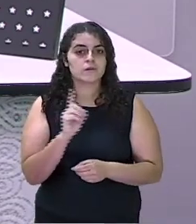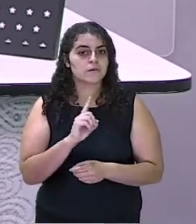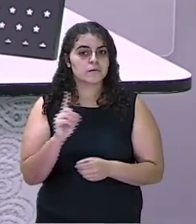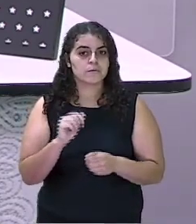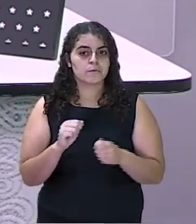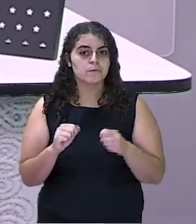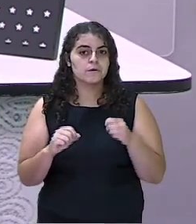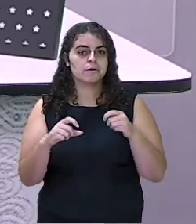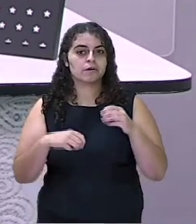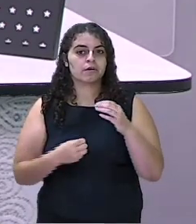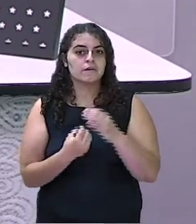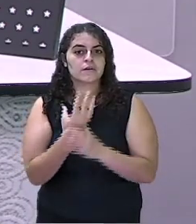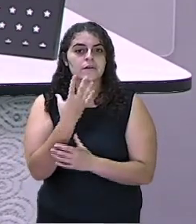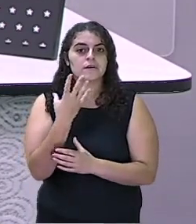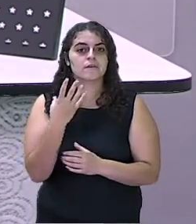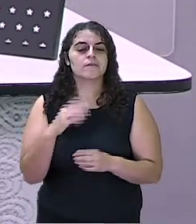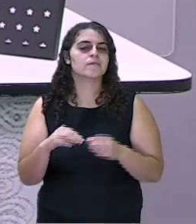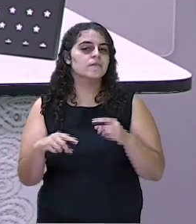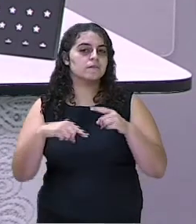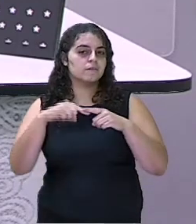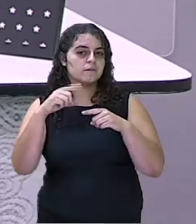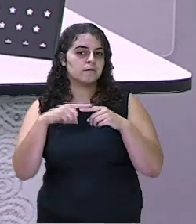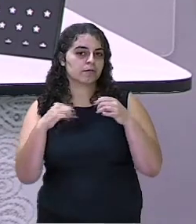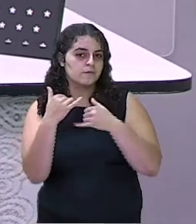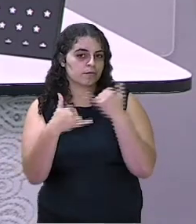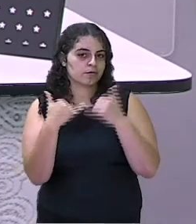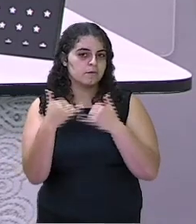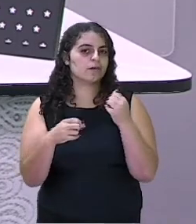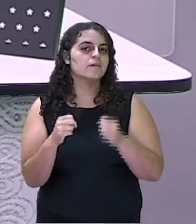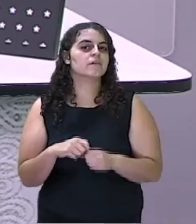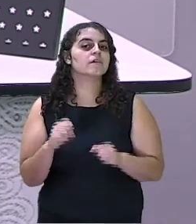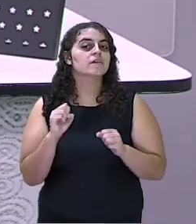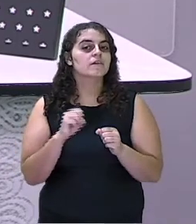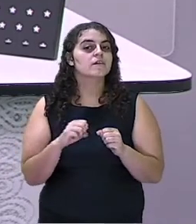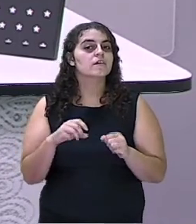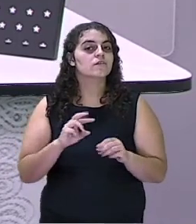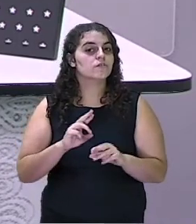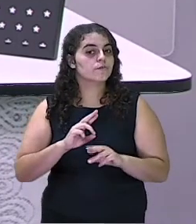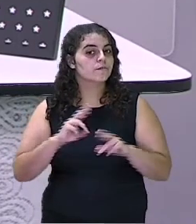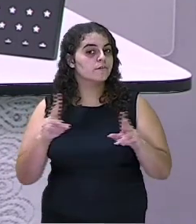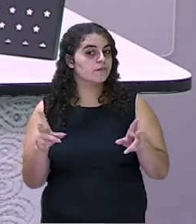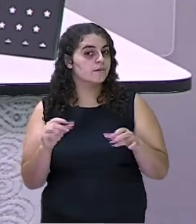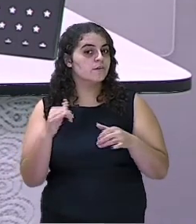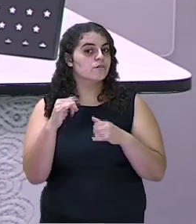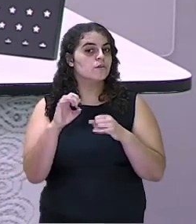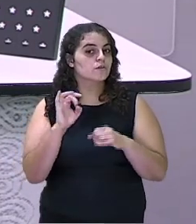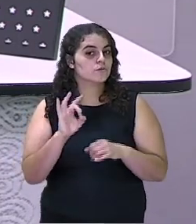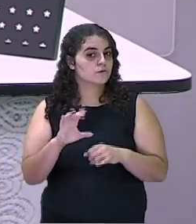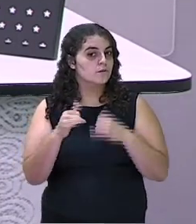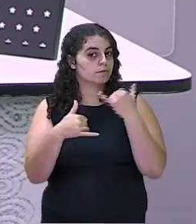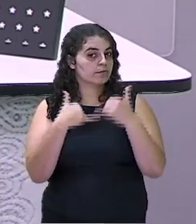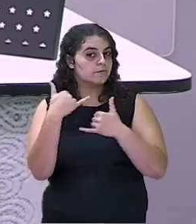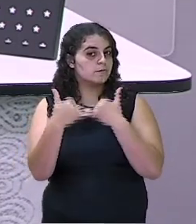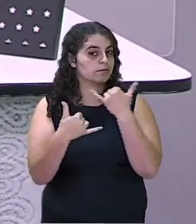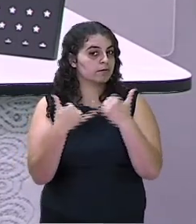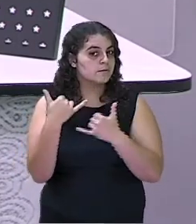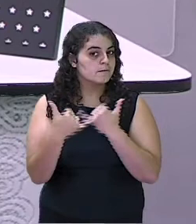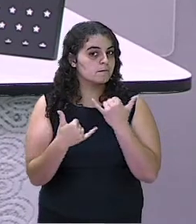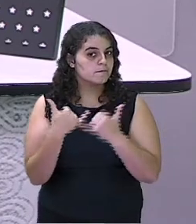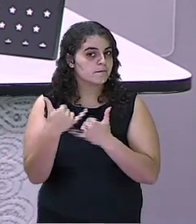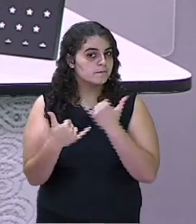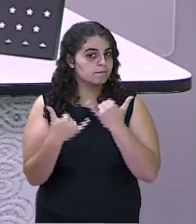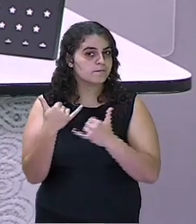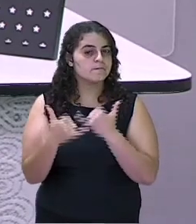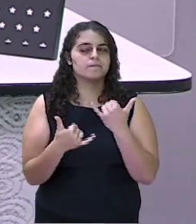construir um brinquedo. Foi ensinar a fazer a brincadeira de amarelinha.